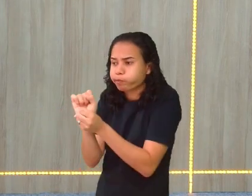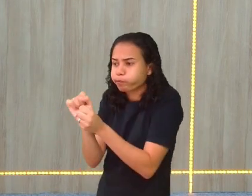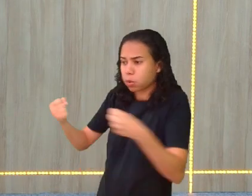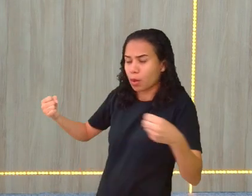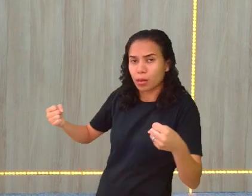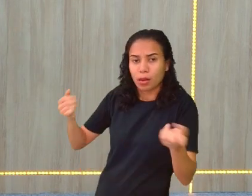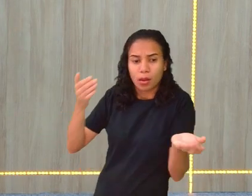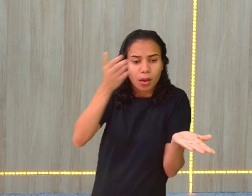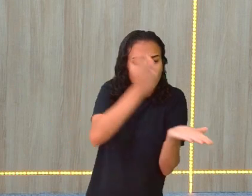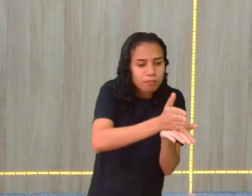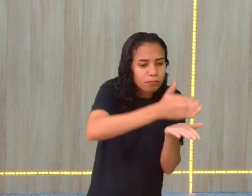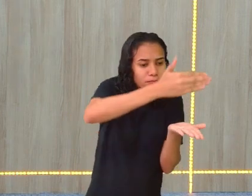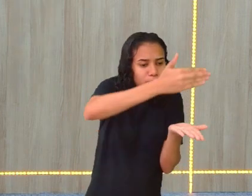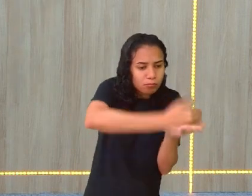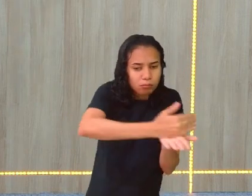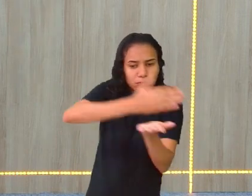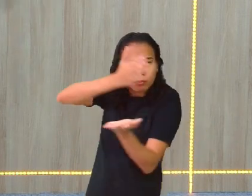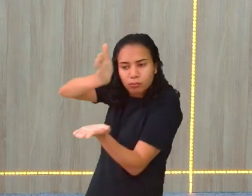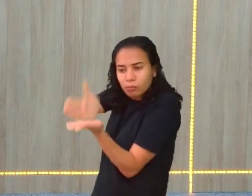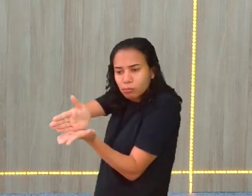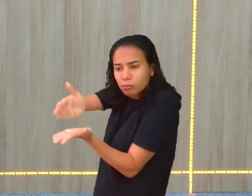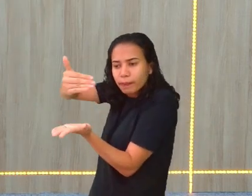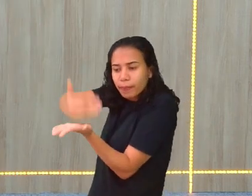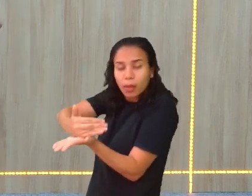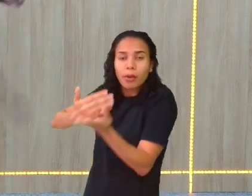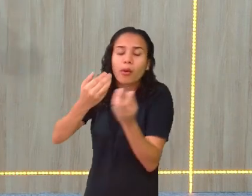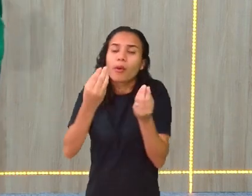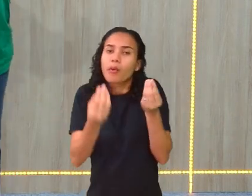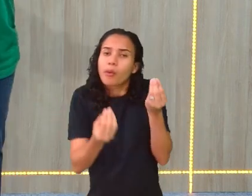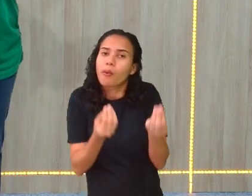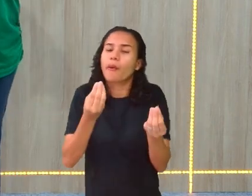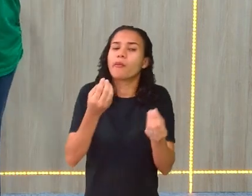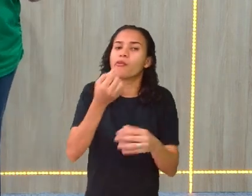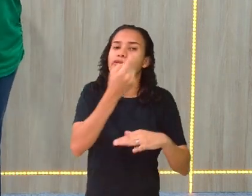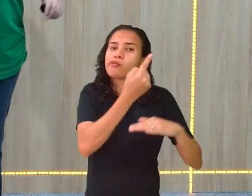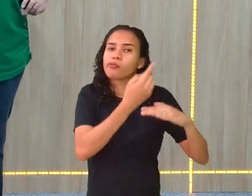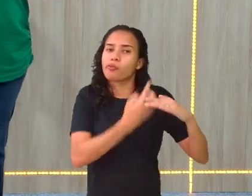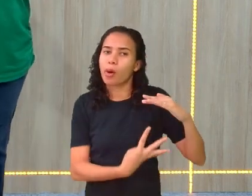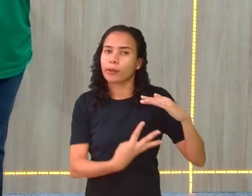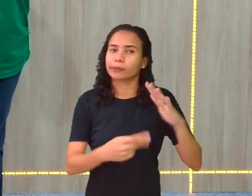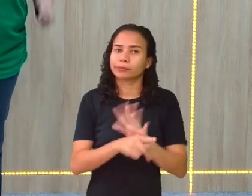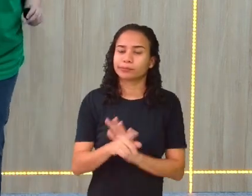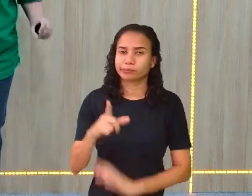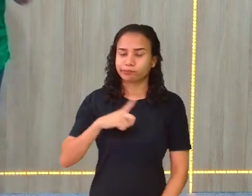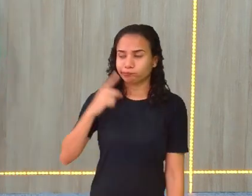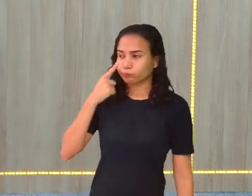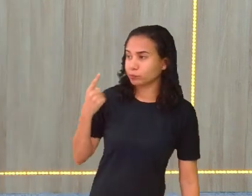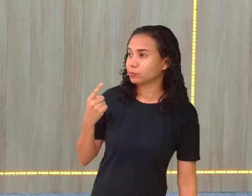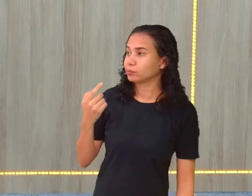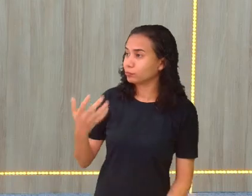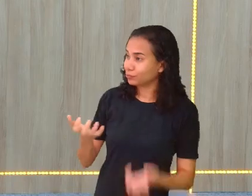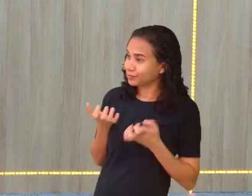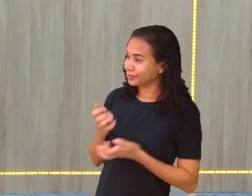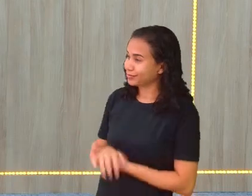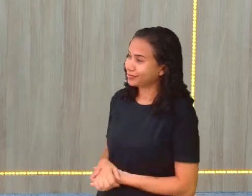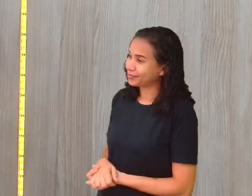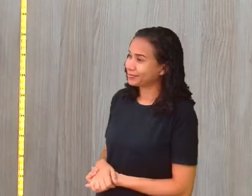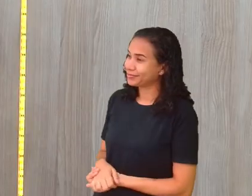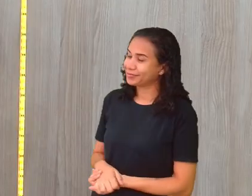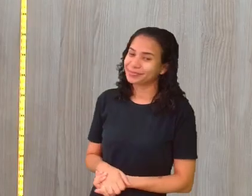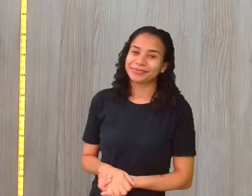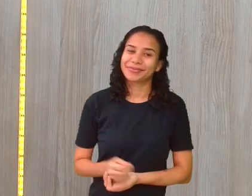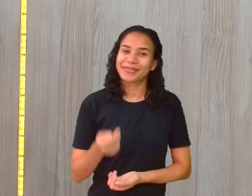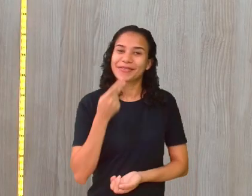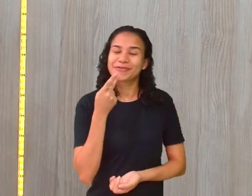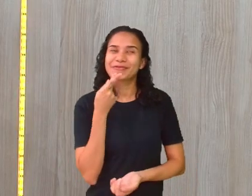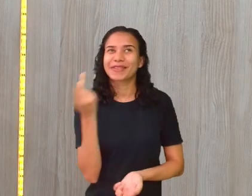vou dividir em quatro pedaços, qual é o quarto de pizza que o senhor quer, professor Ricardinho? Ah,